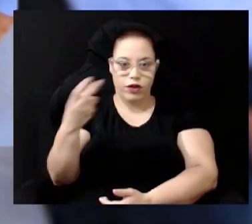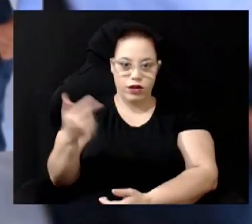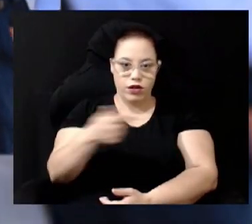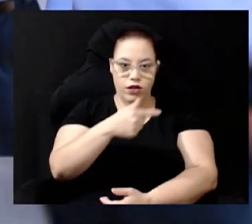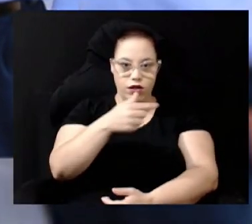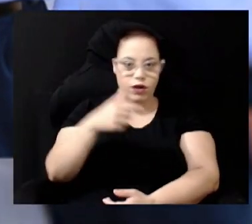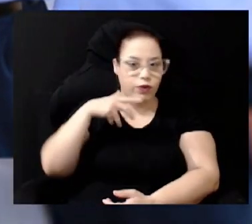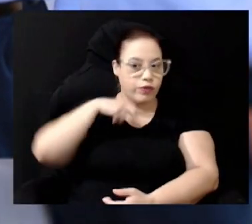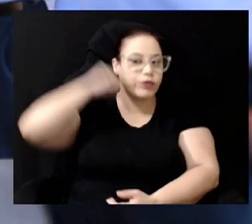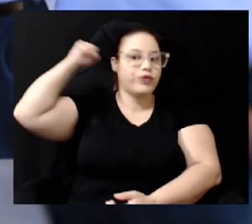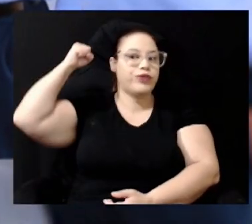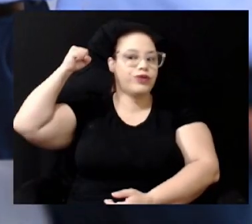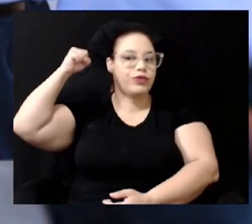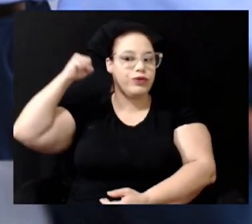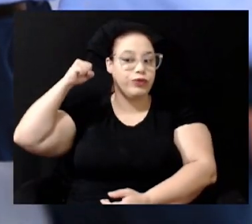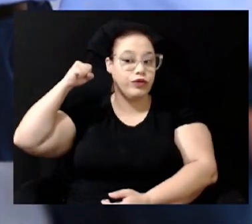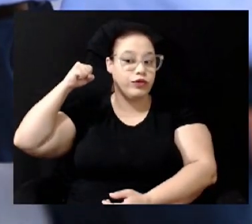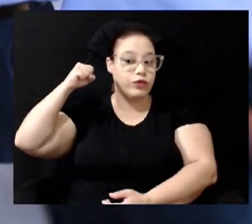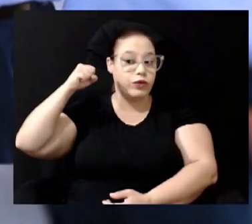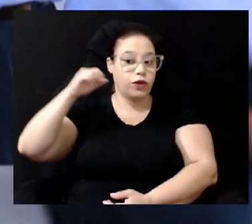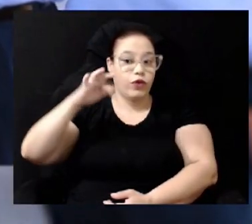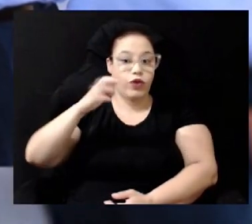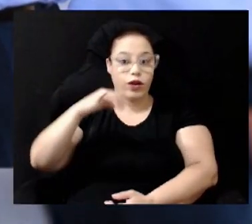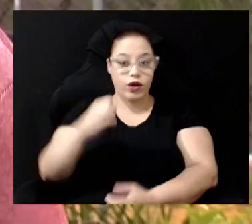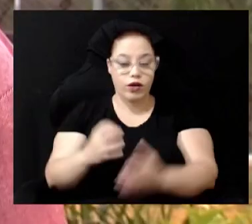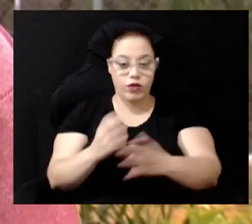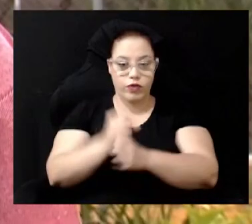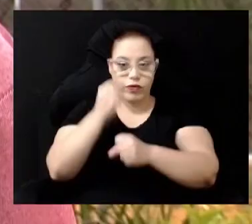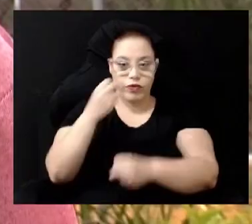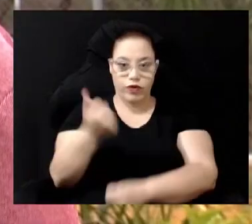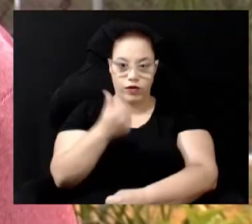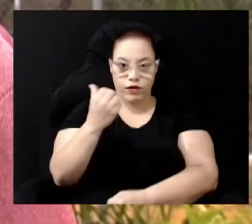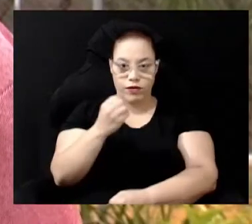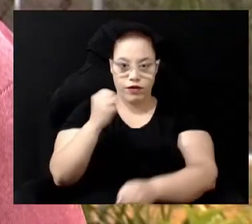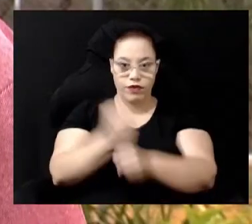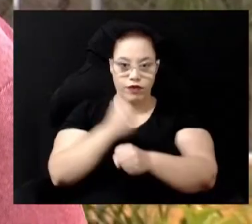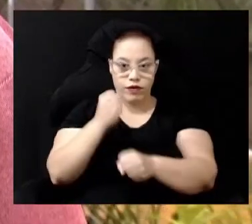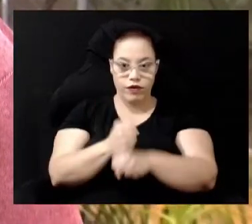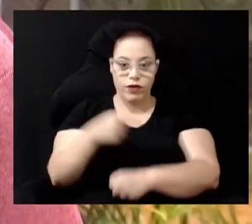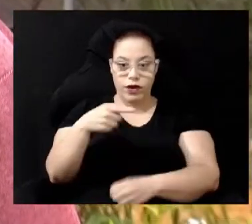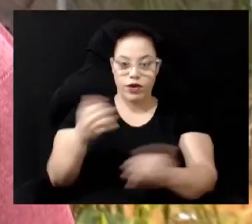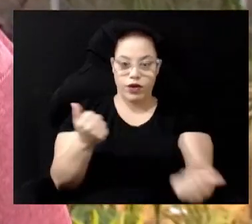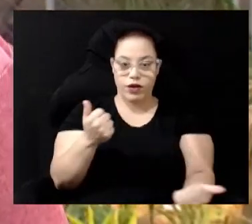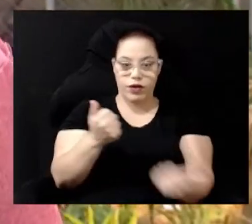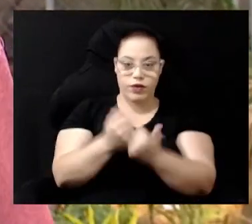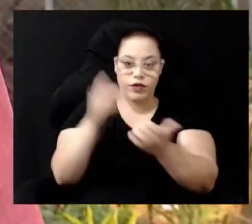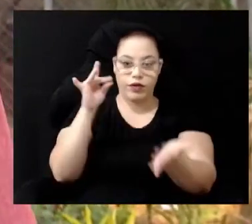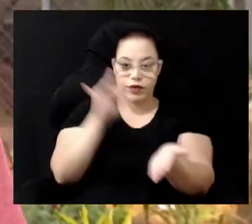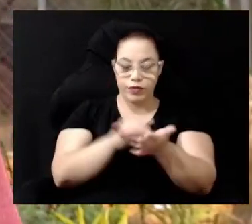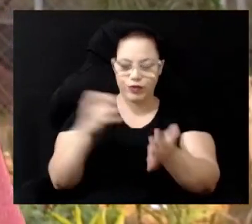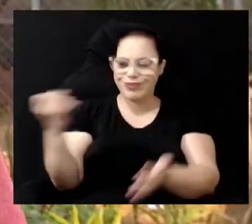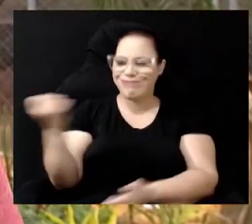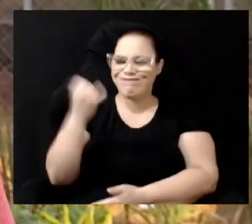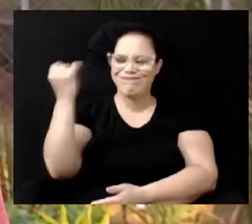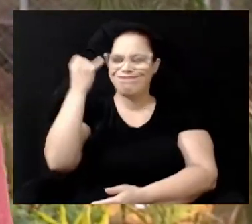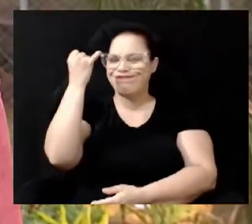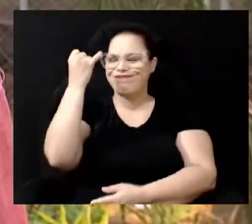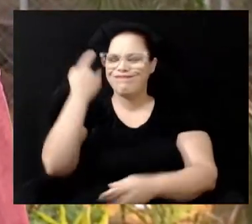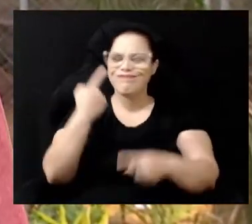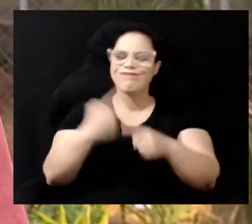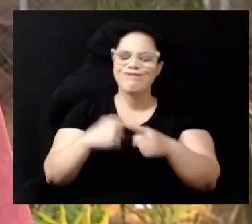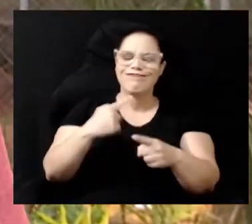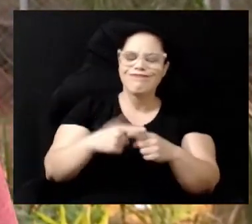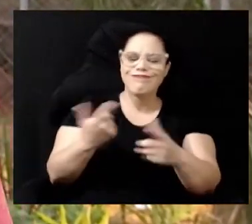que a Fundação FEAC completou 60 anos Essas parcerias na verdade são fundamentais porque muitas vezes a gente não